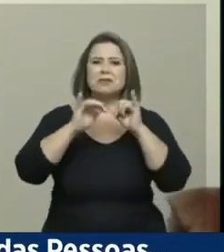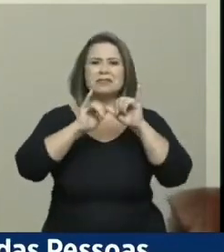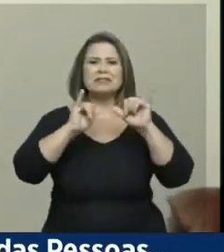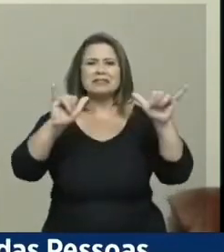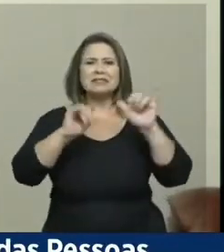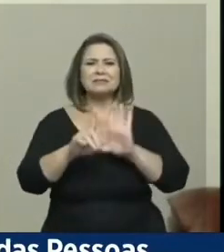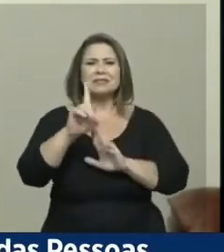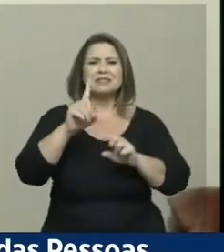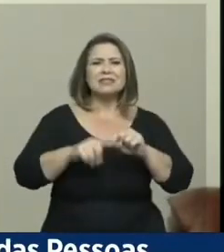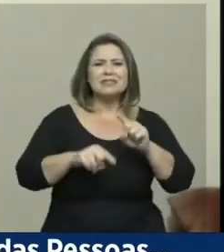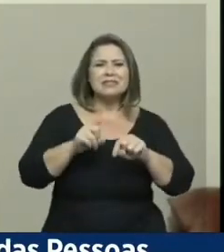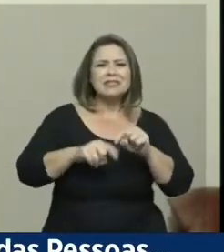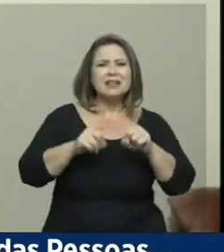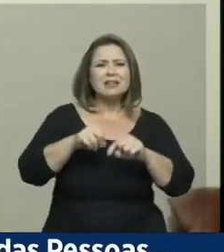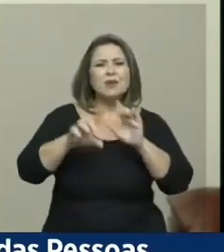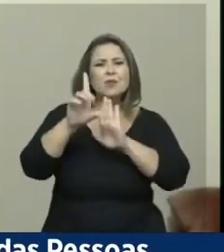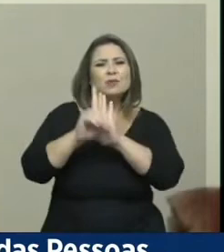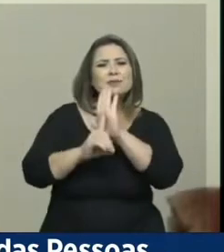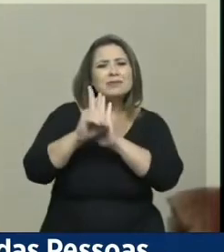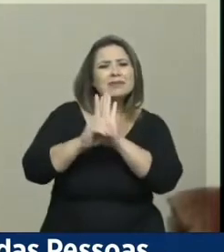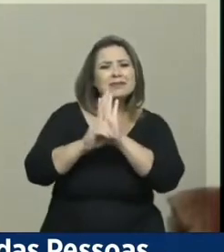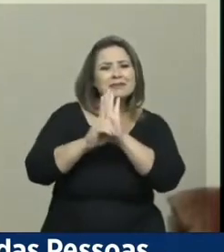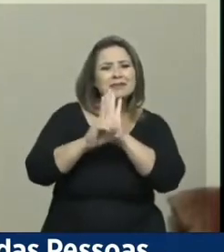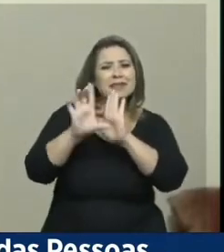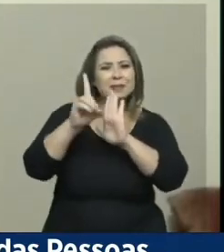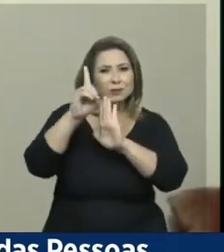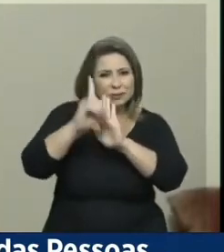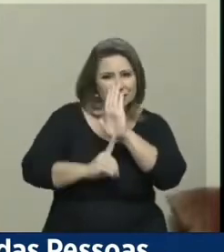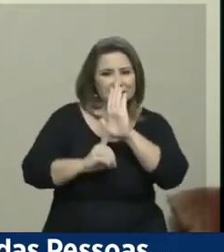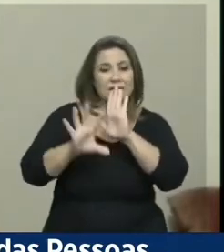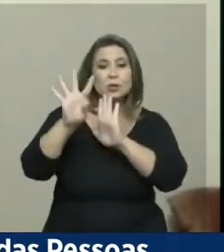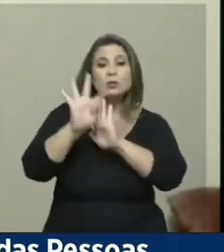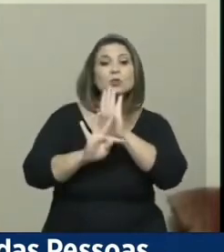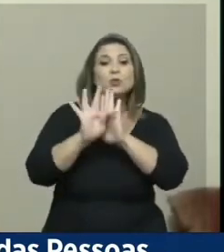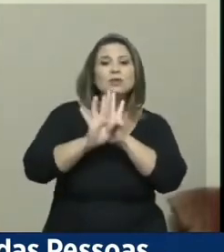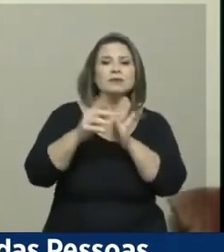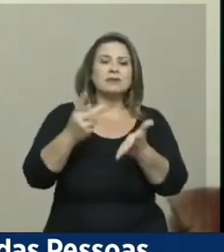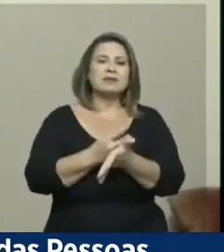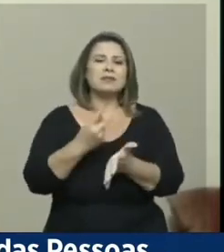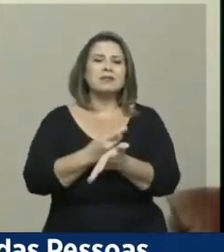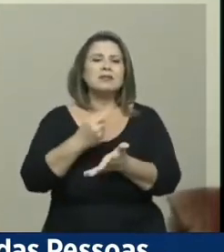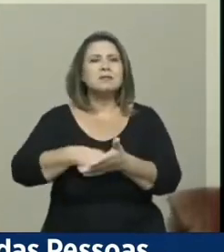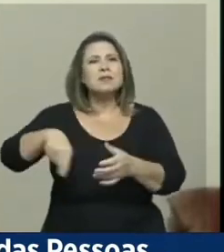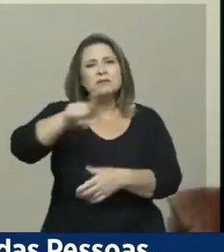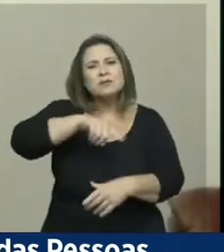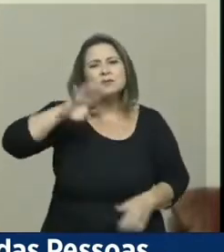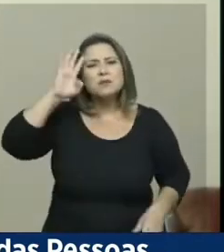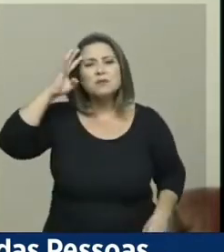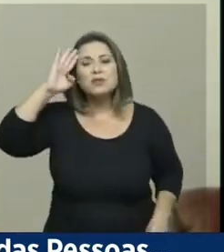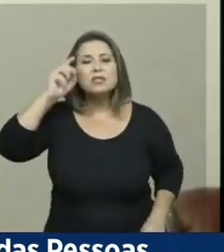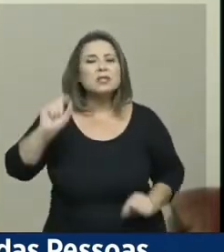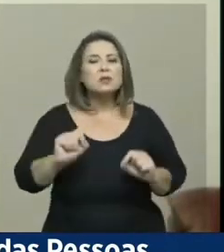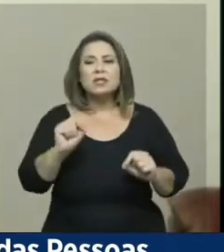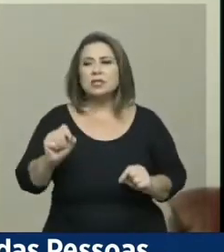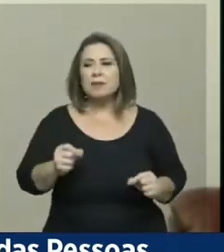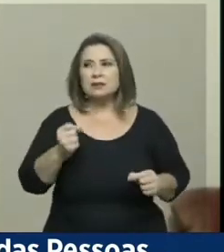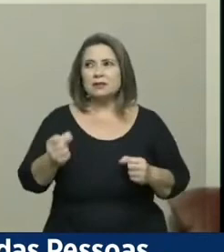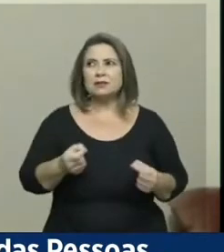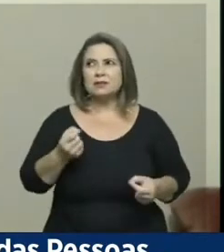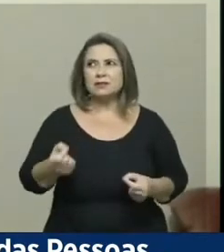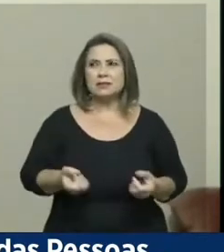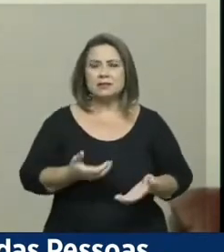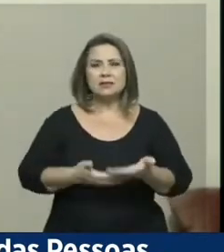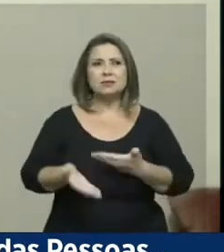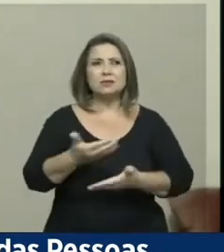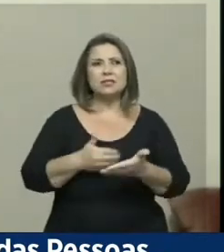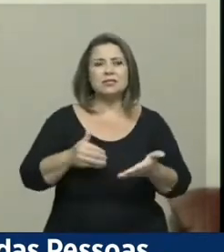redação do decreto, porque eu vou entender que as outras decisões ali tomadas, de retirada